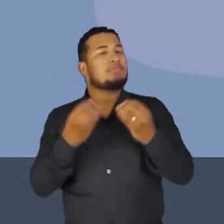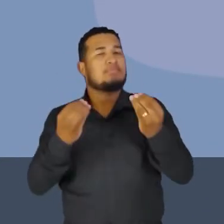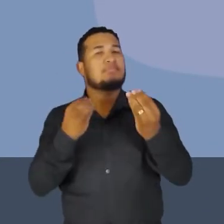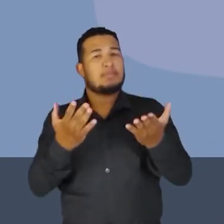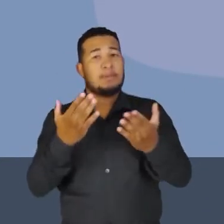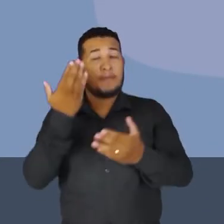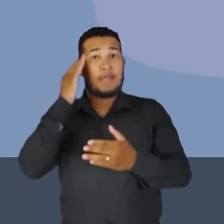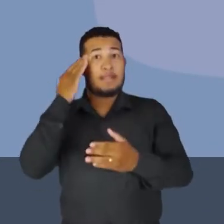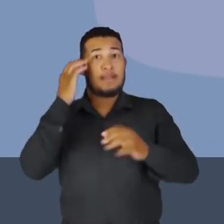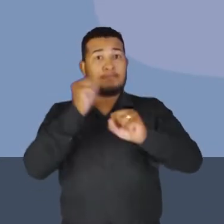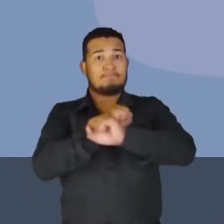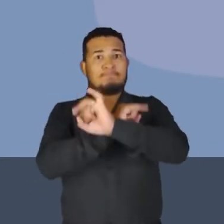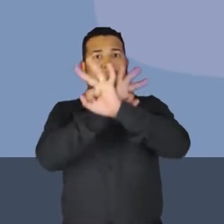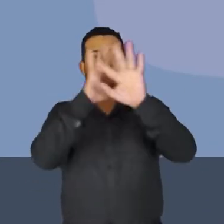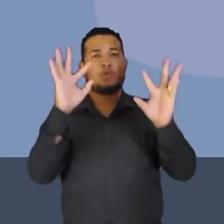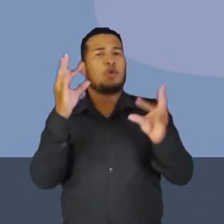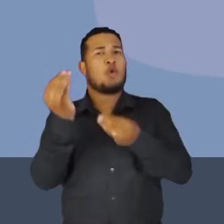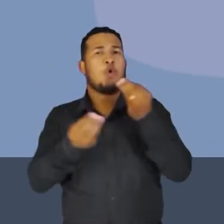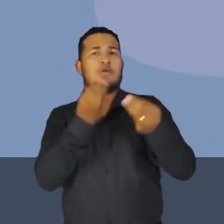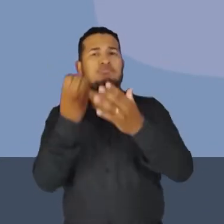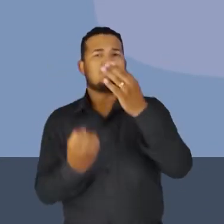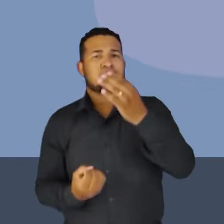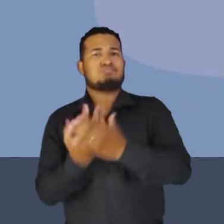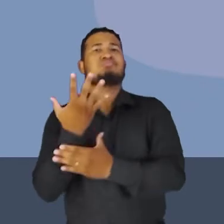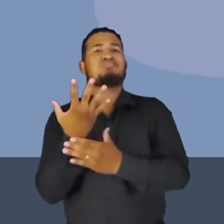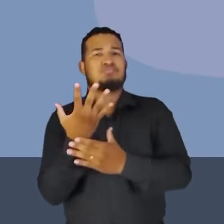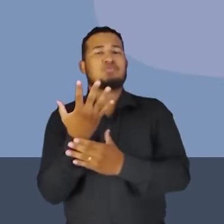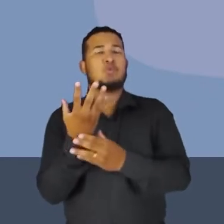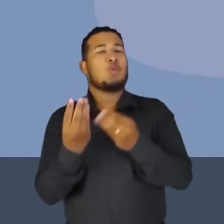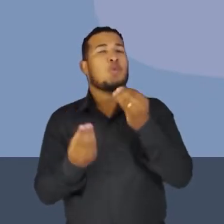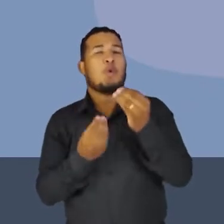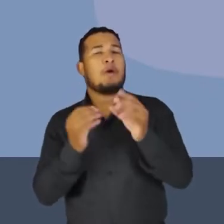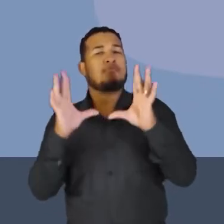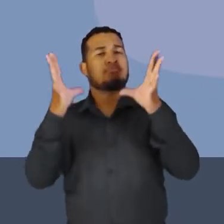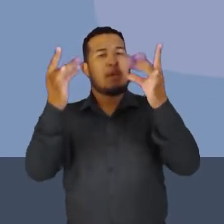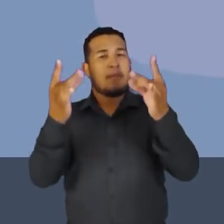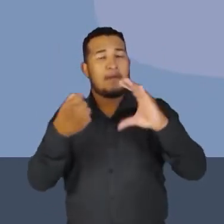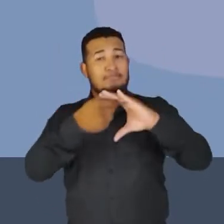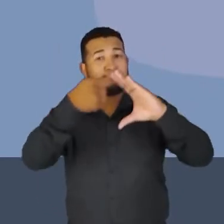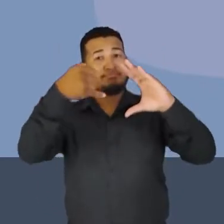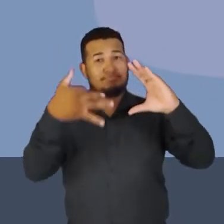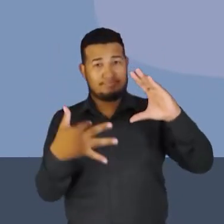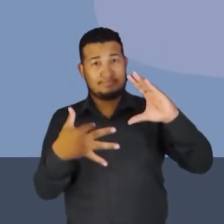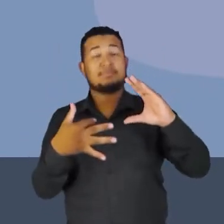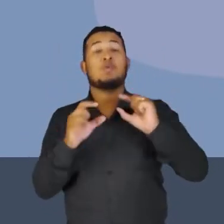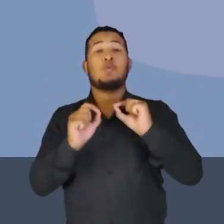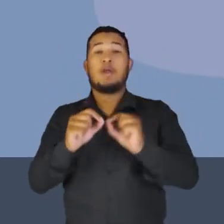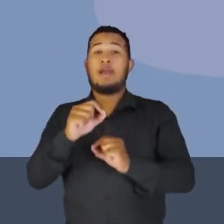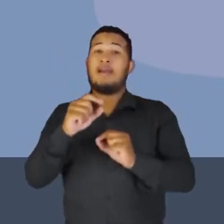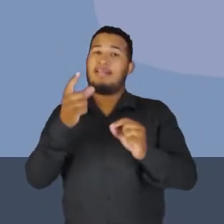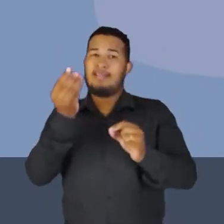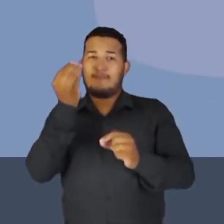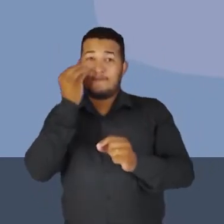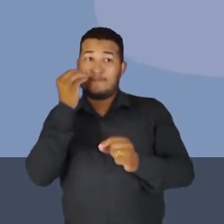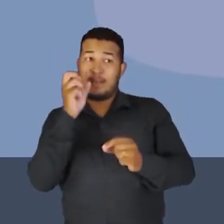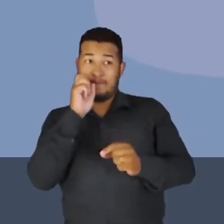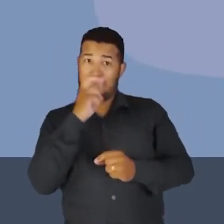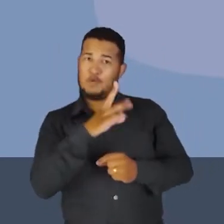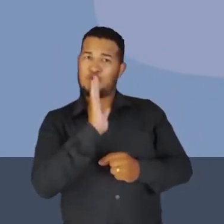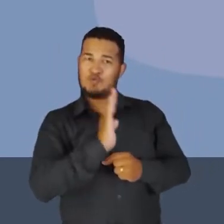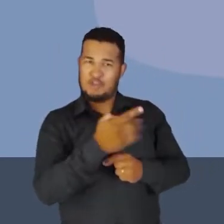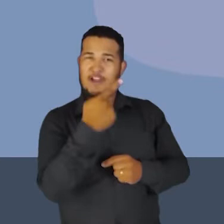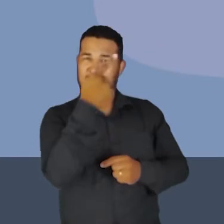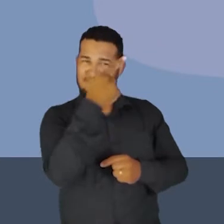melhor de onde surge ou como surgem essas propriedades que nós presenciamos